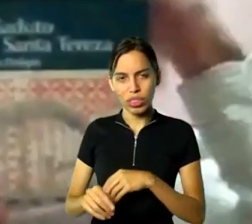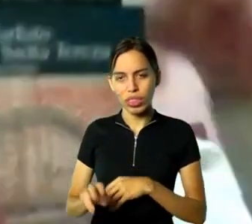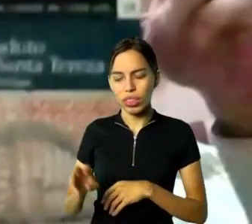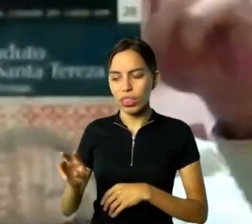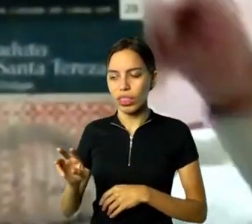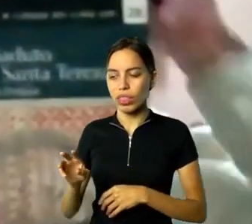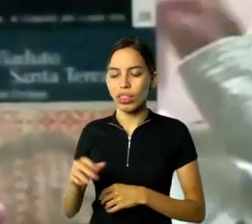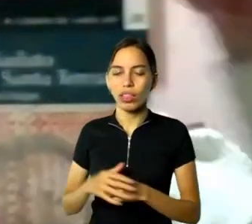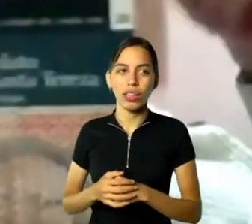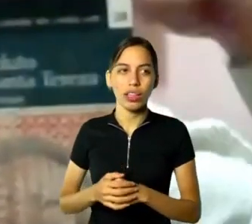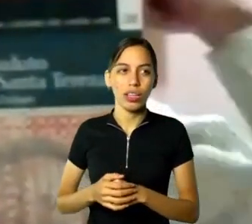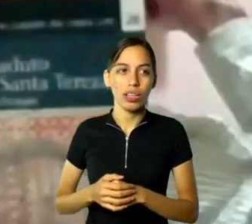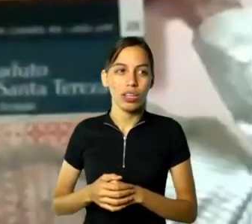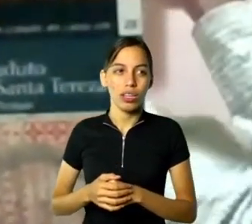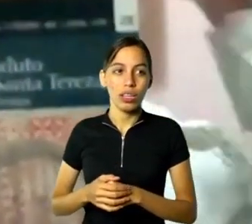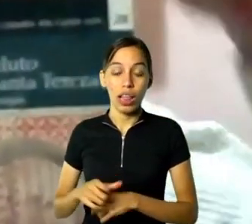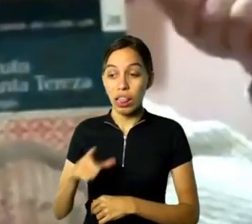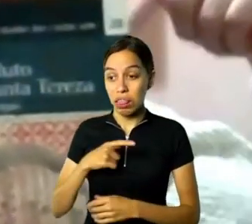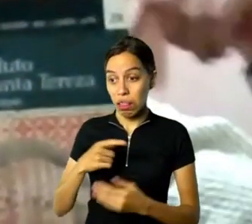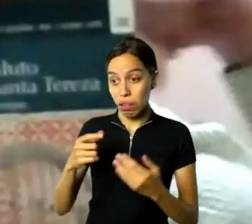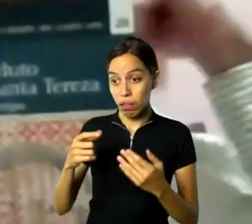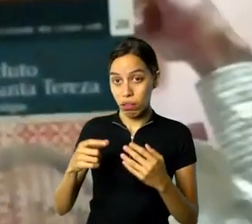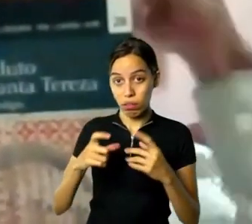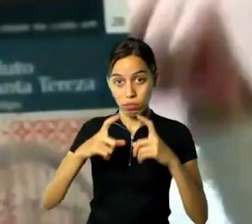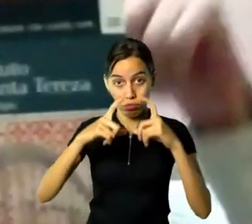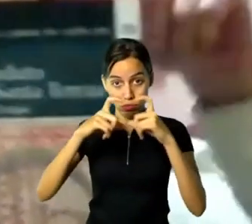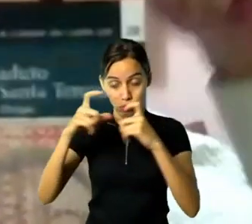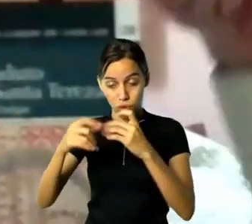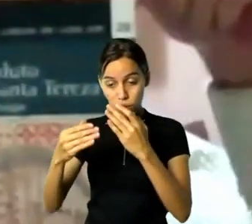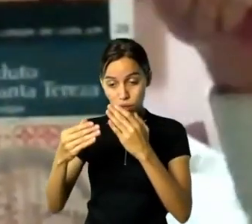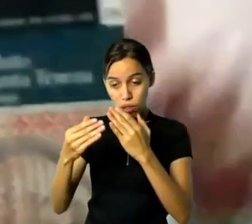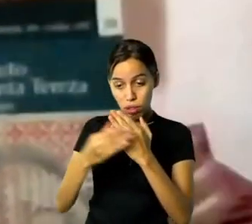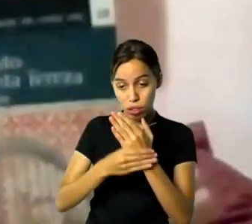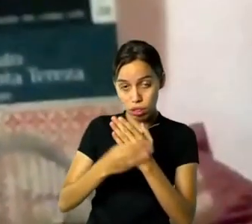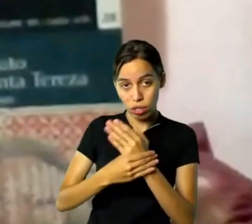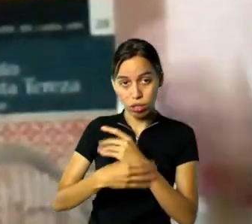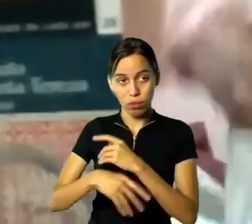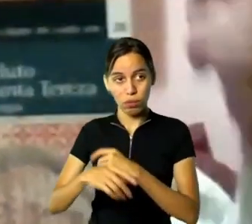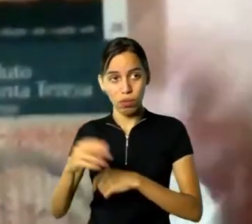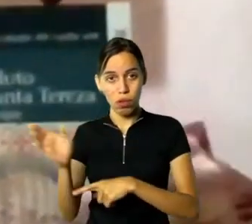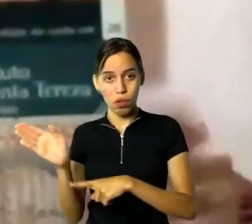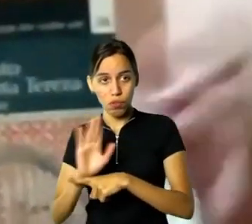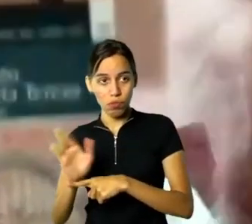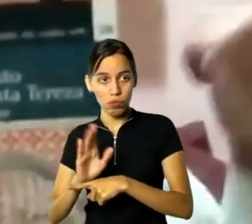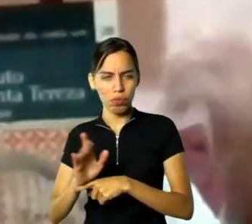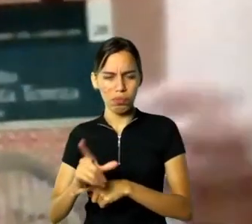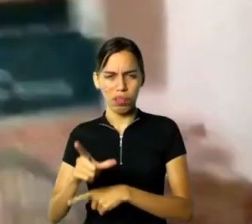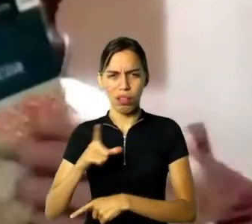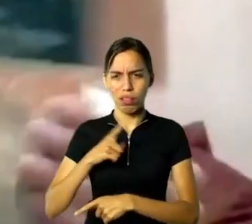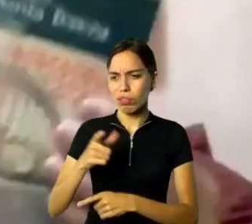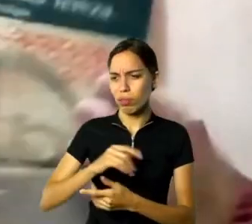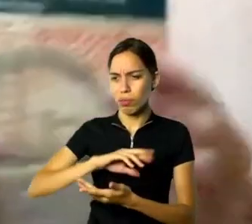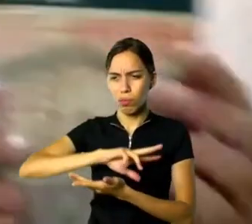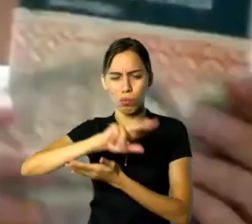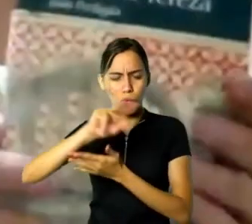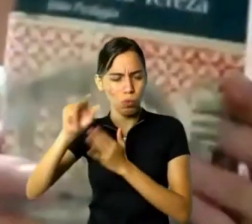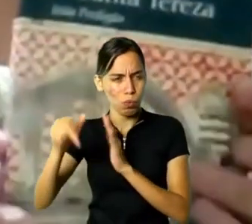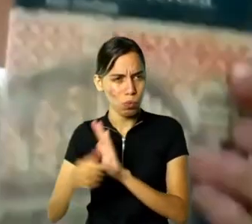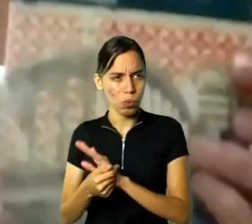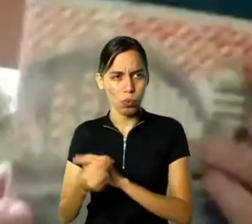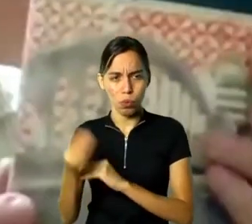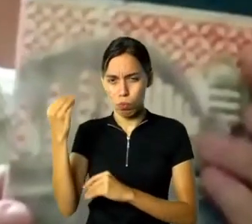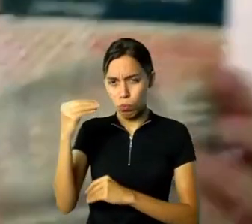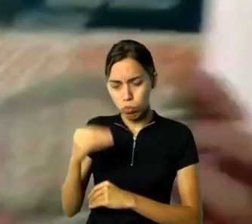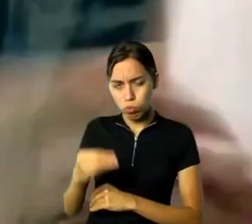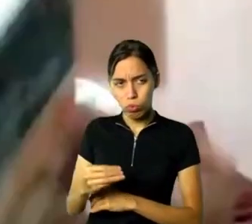aqui, que tem todos os links de filmes, de fotos, de artes gráficas, que eu cito do viaduto, tudo lá. Porque o livro, ele só